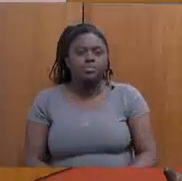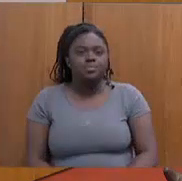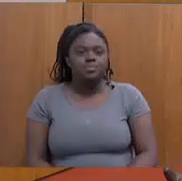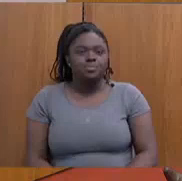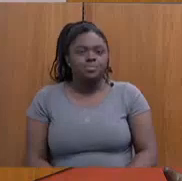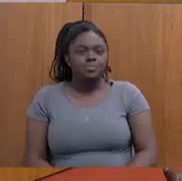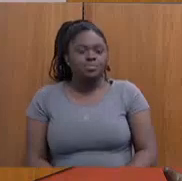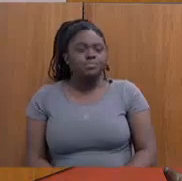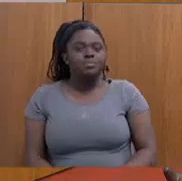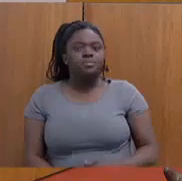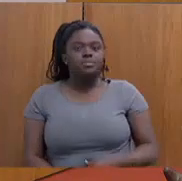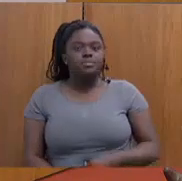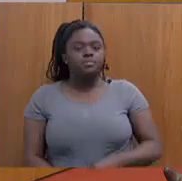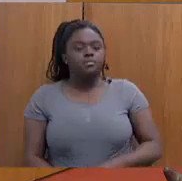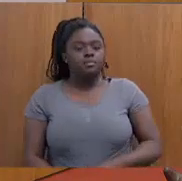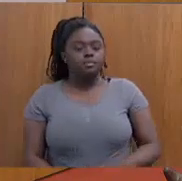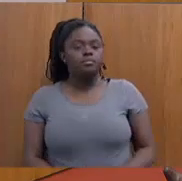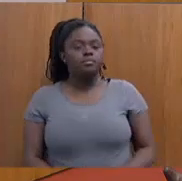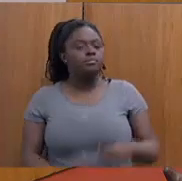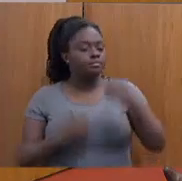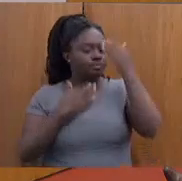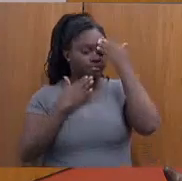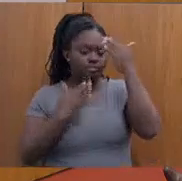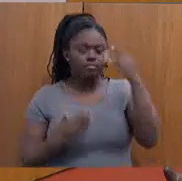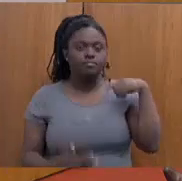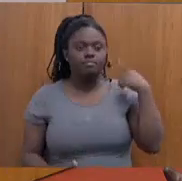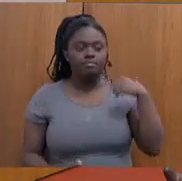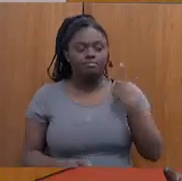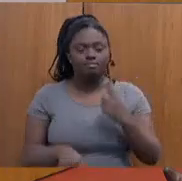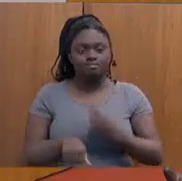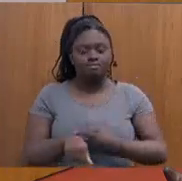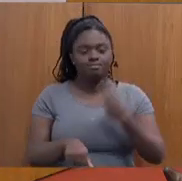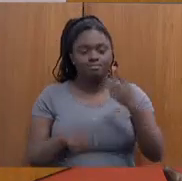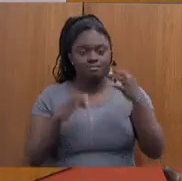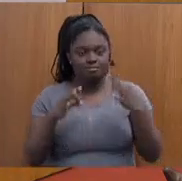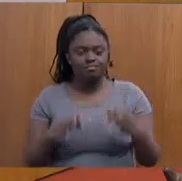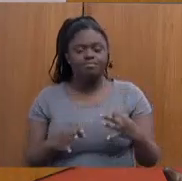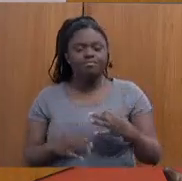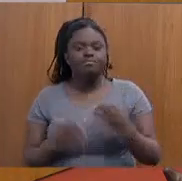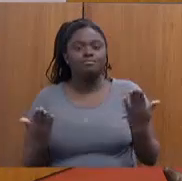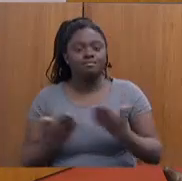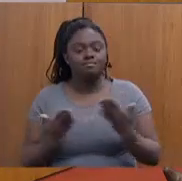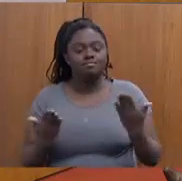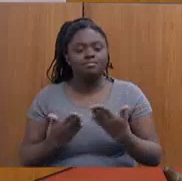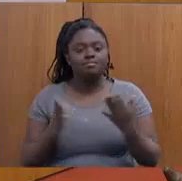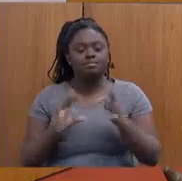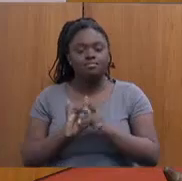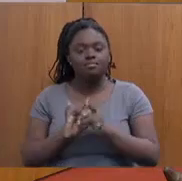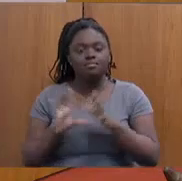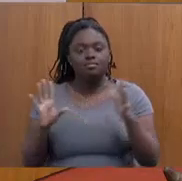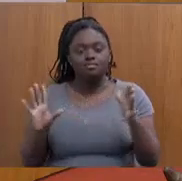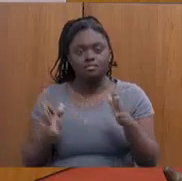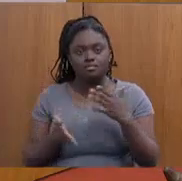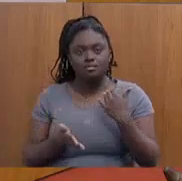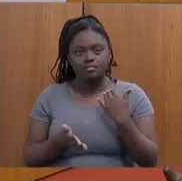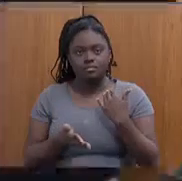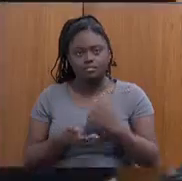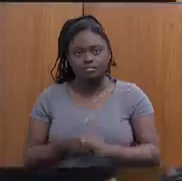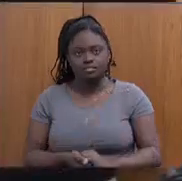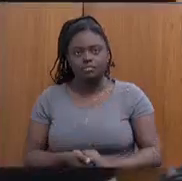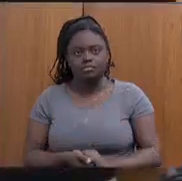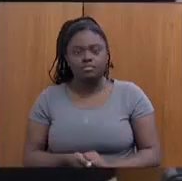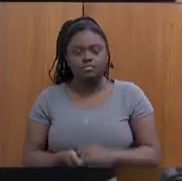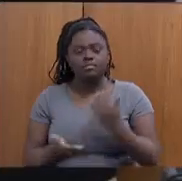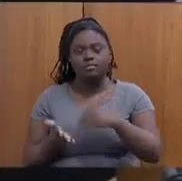Obrigada, deputada Leninha, cumpriu o horário aqui e passo a palavra para a